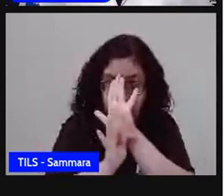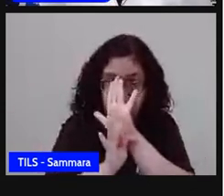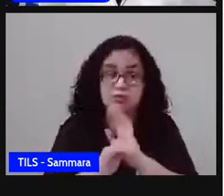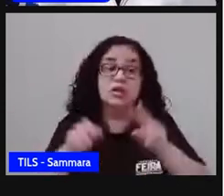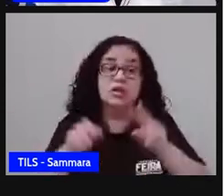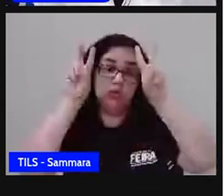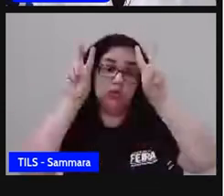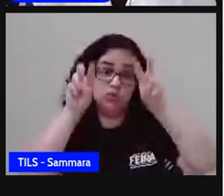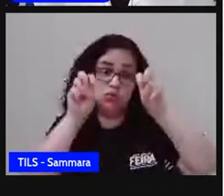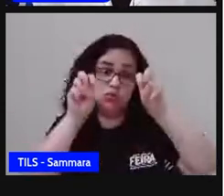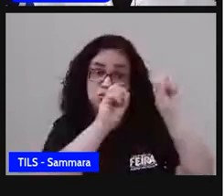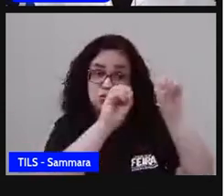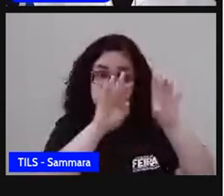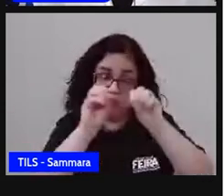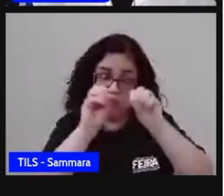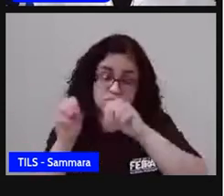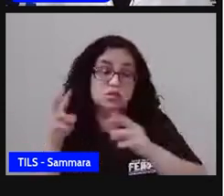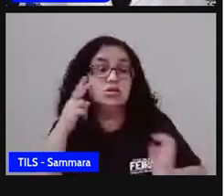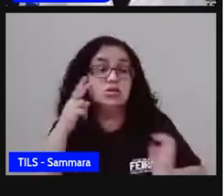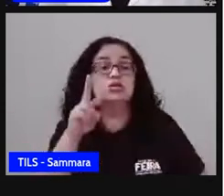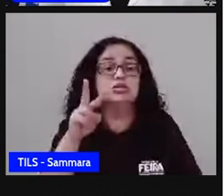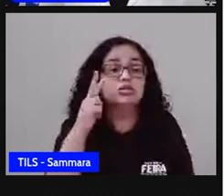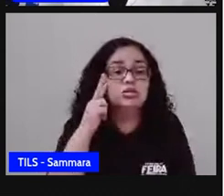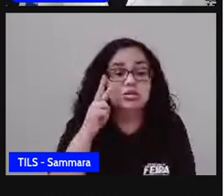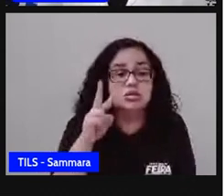sobre esses dados que a gente viu